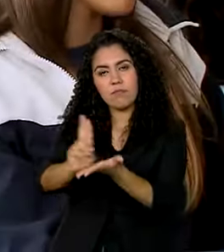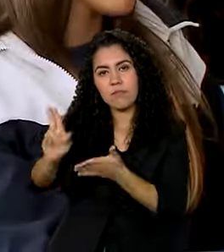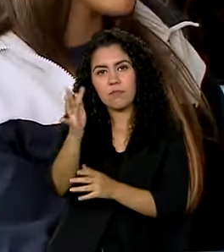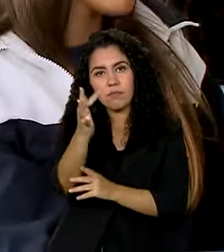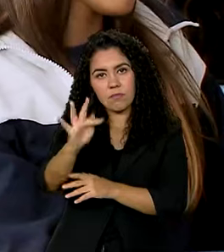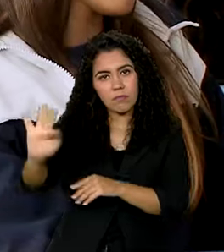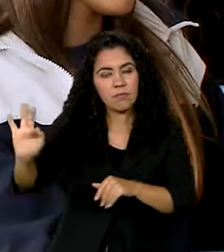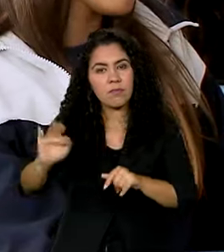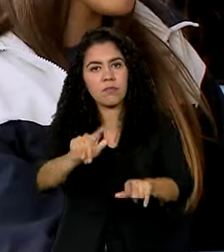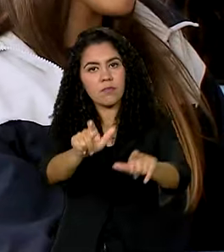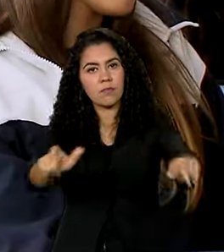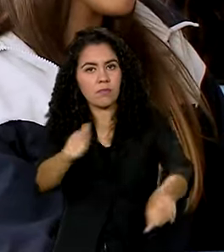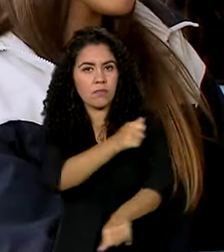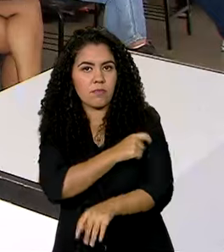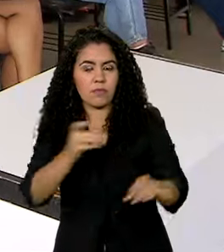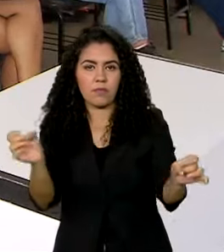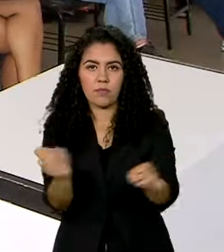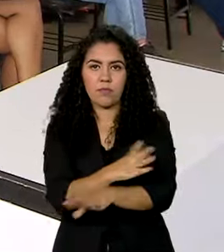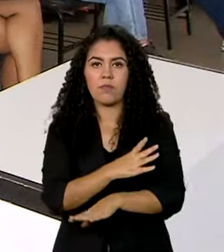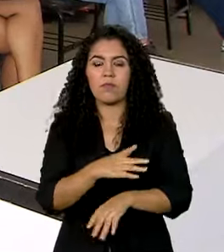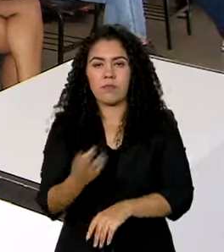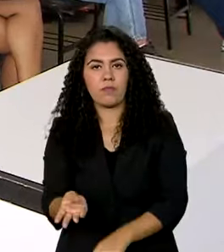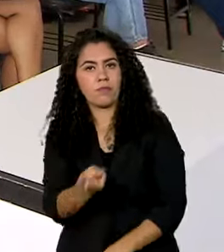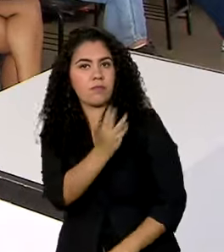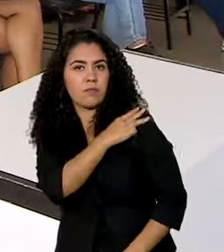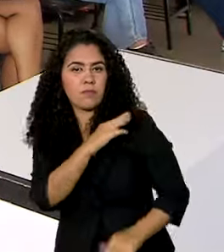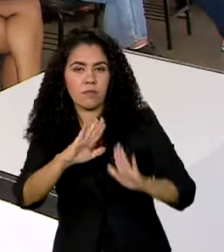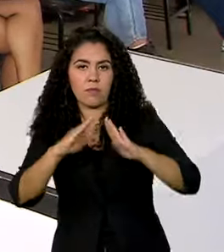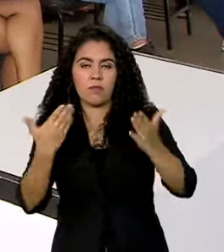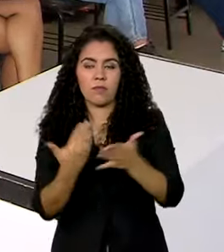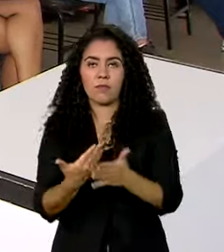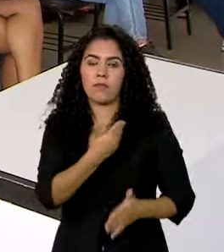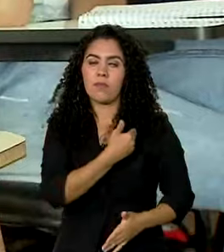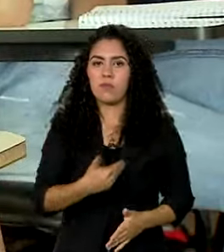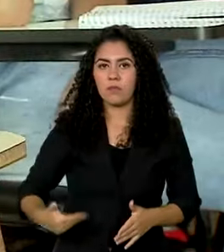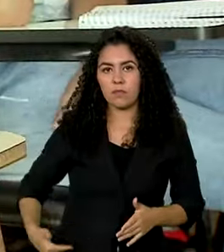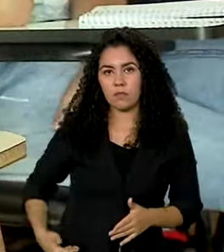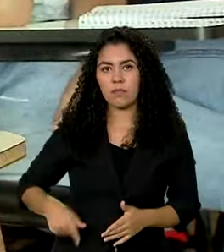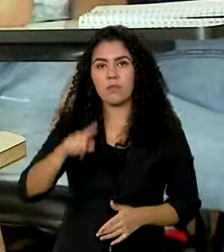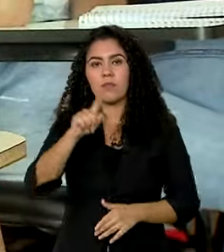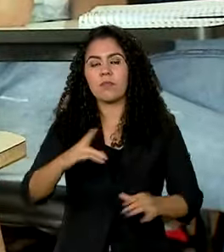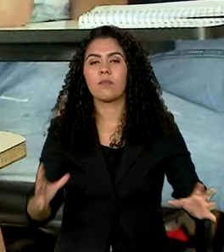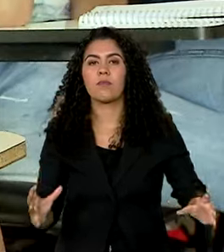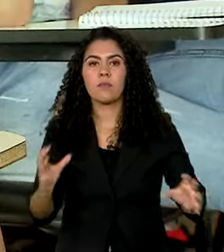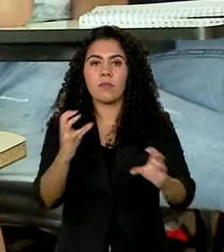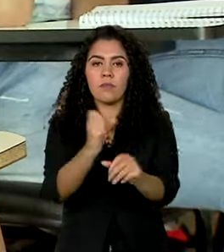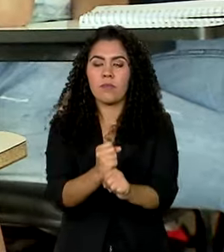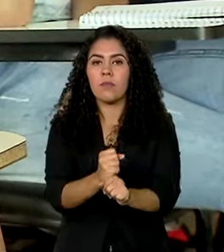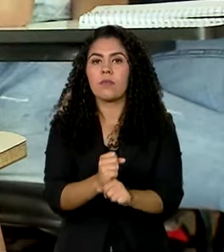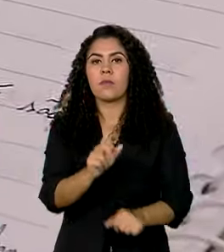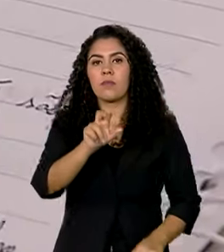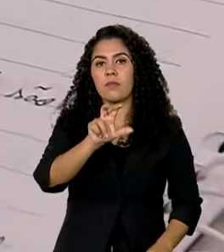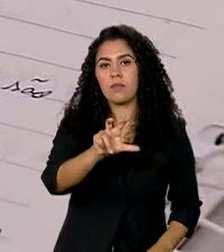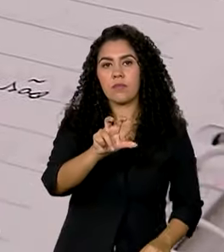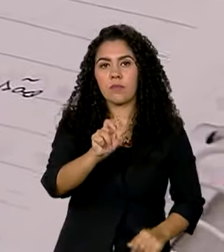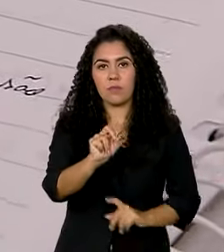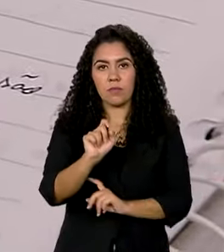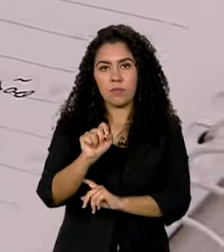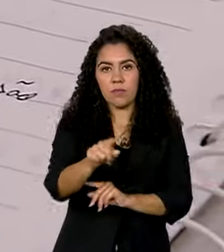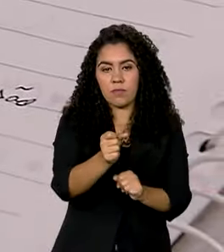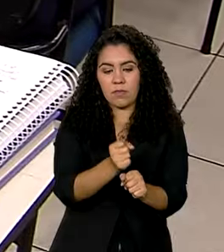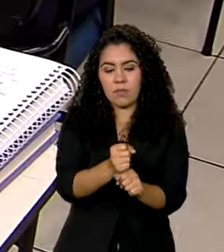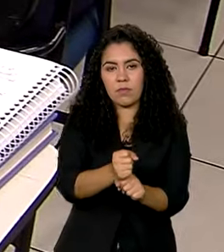estudantes que concluíram o ensino médio em escolas públicas saltou de cerca de 50 mil em